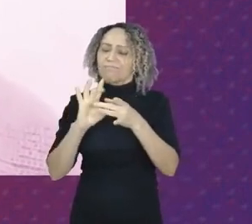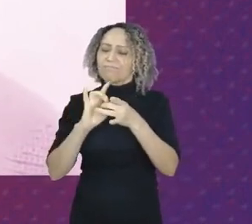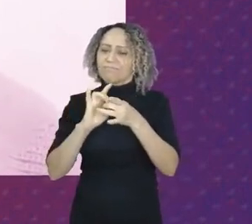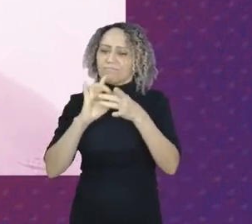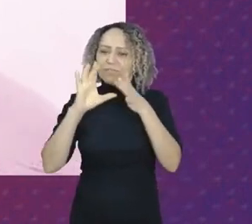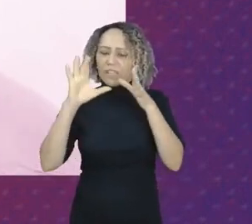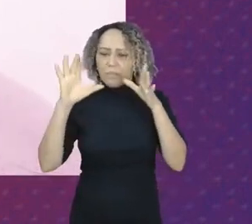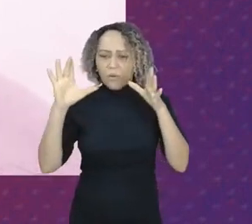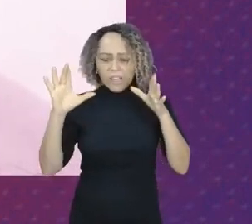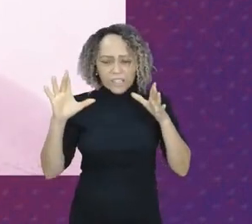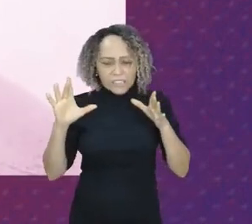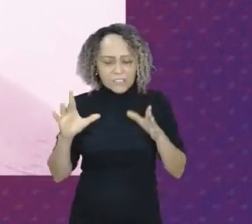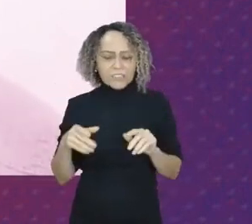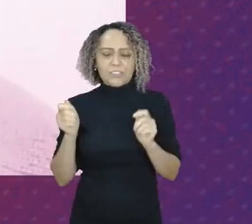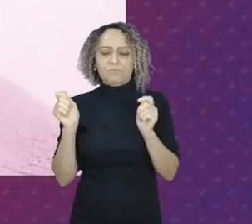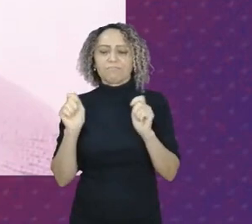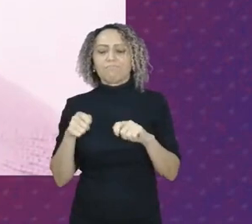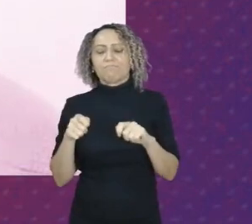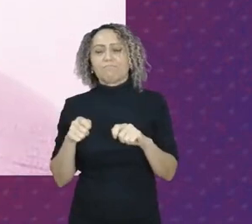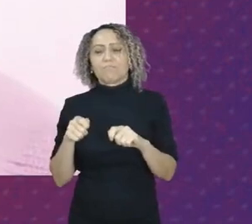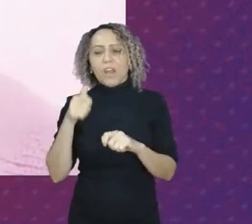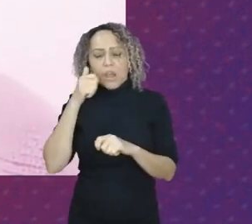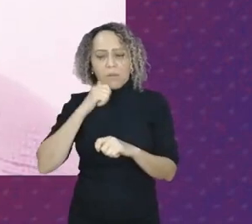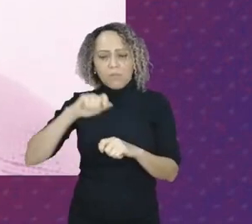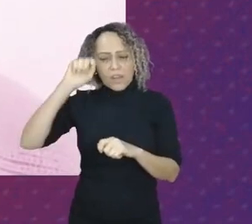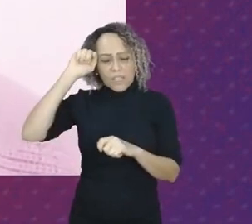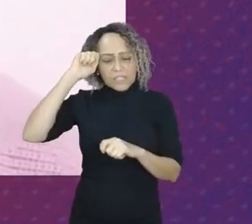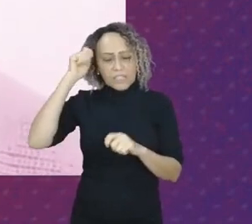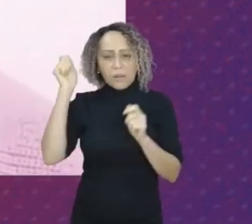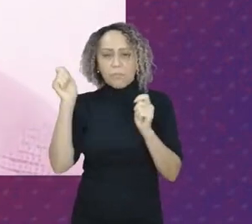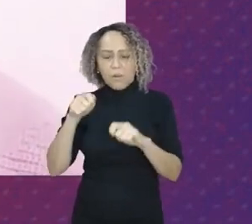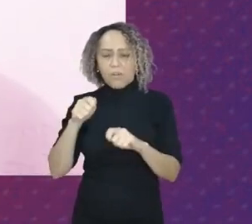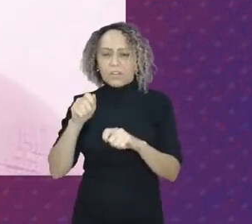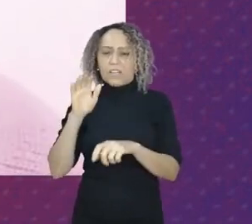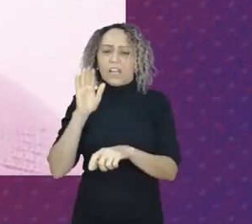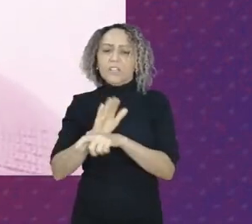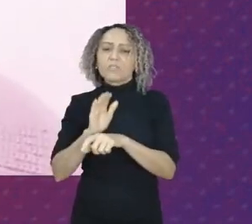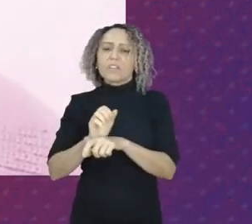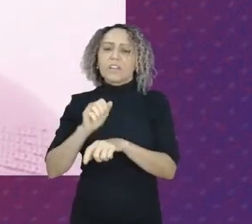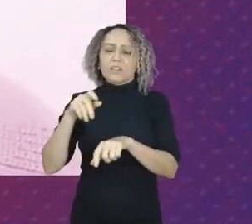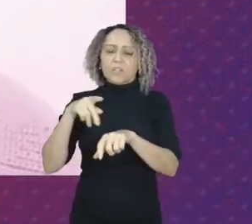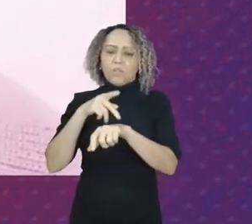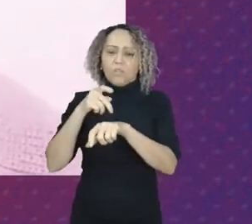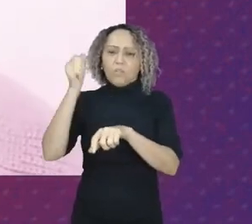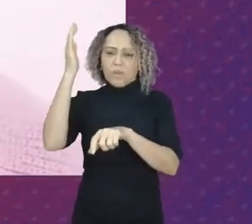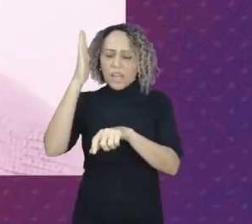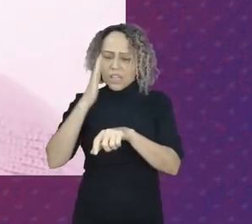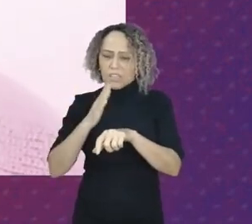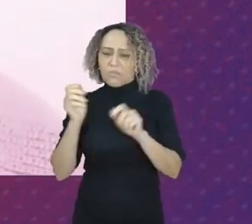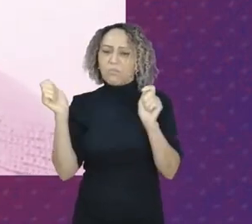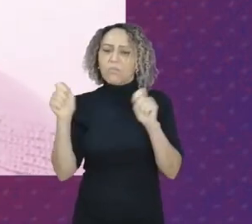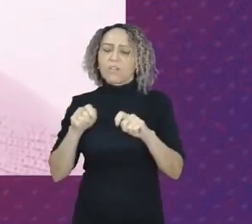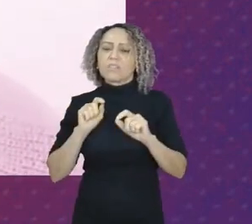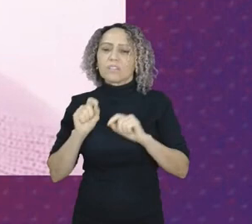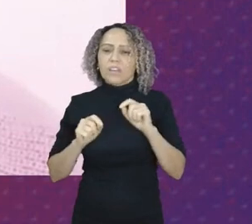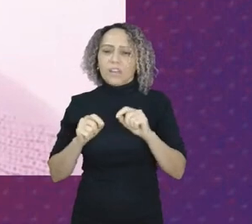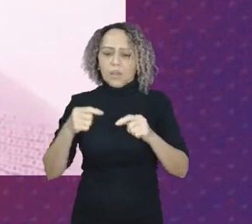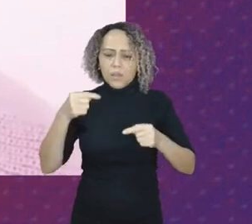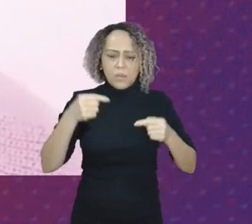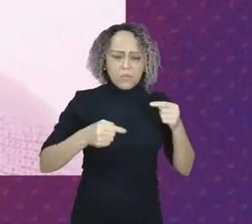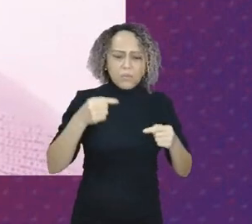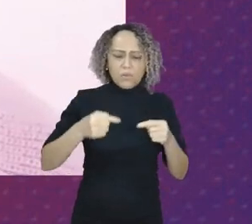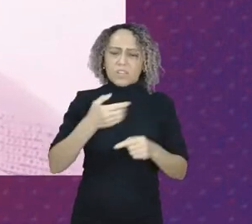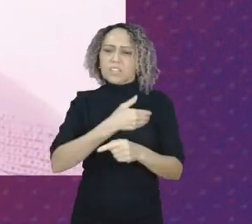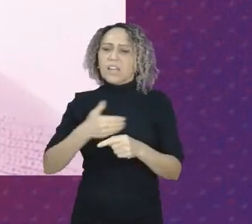ela pode contribuir com que esse país possa ter políticas